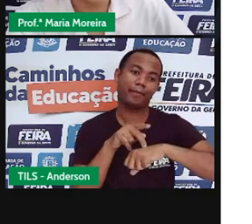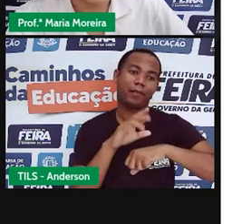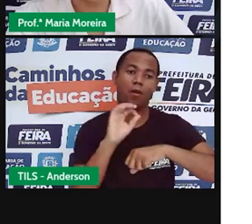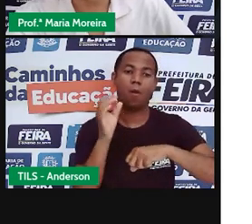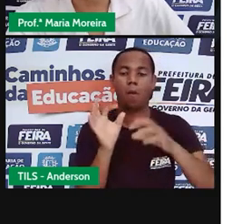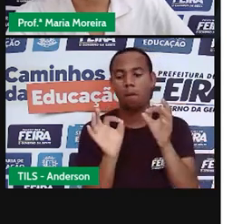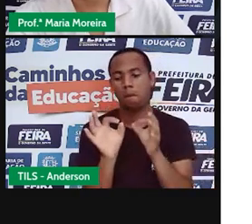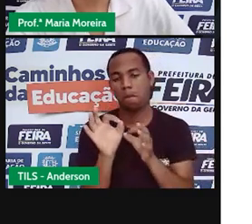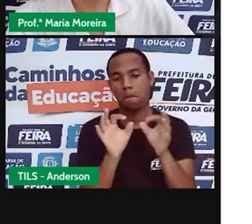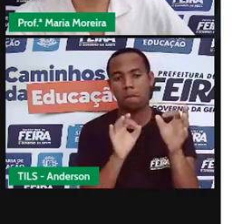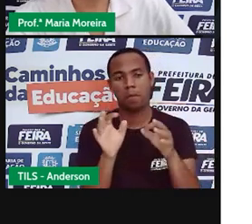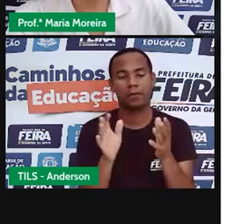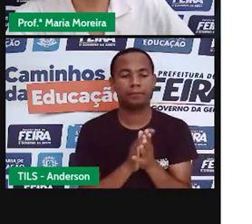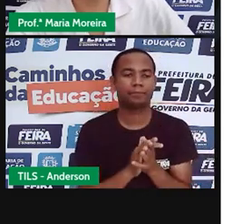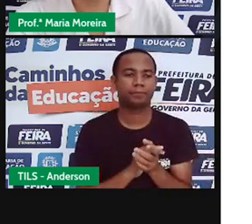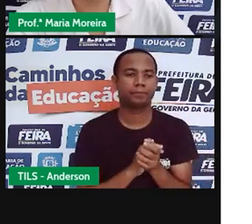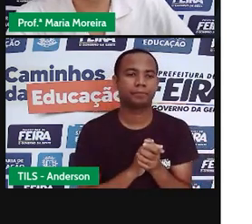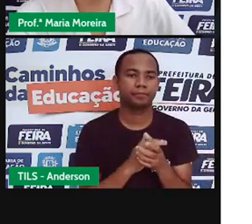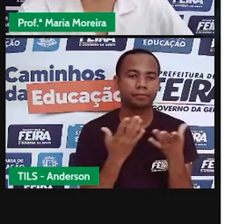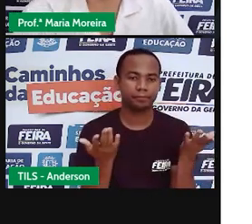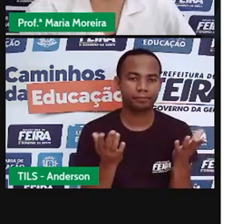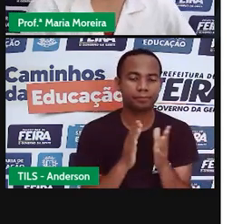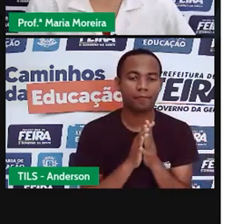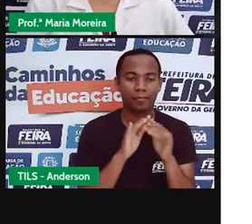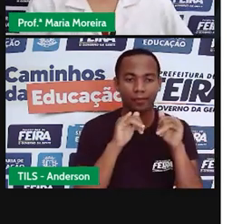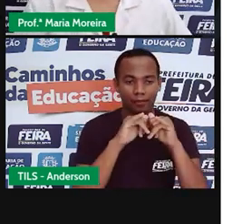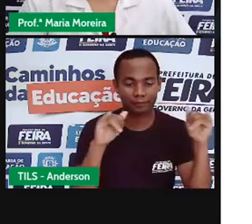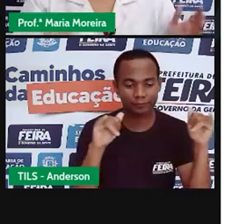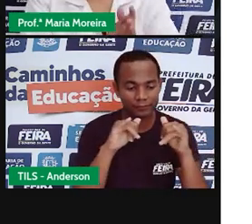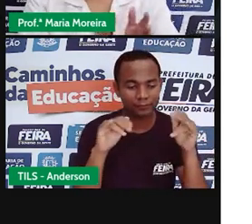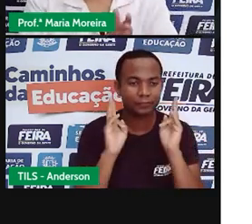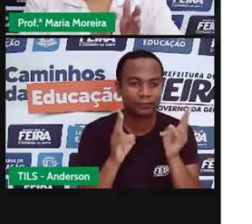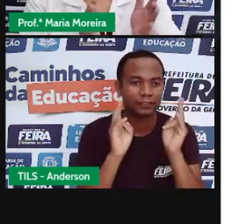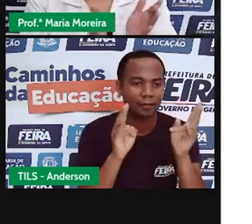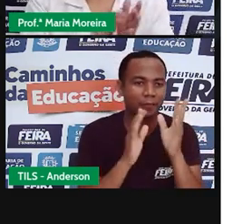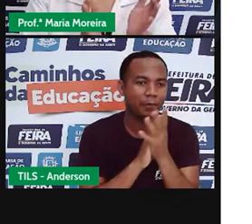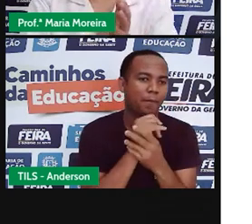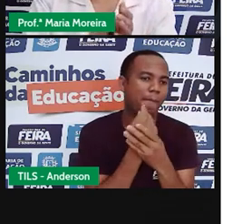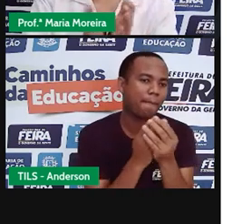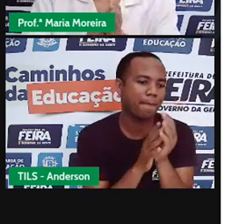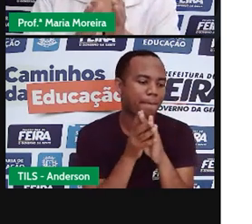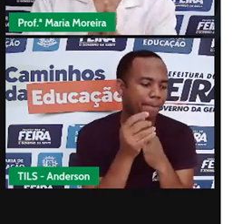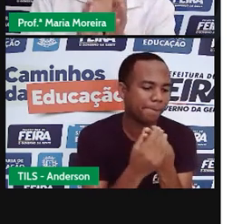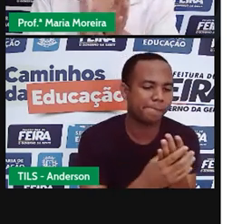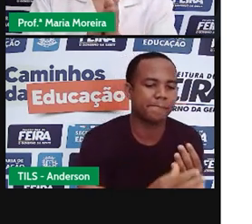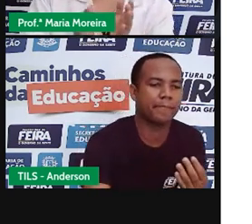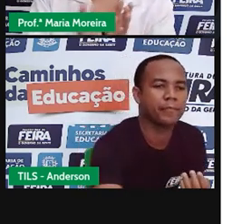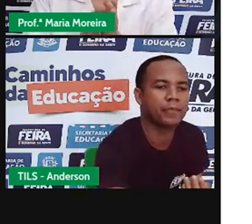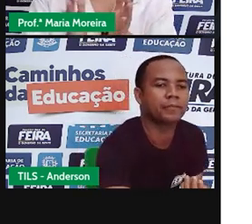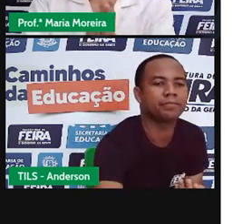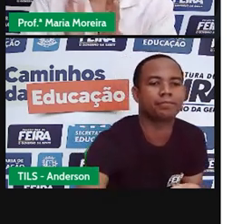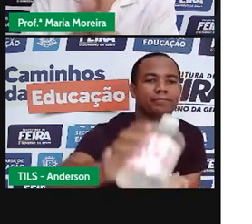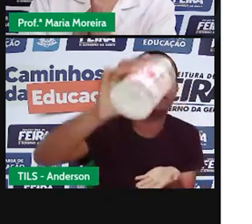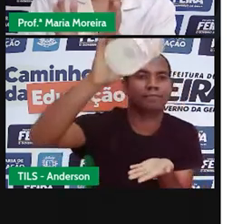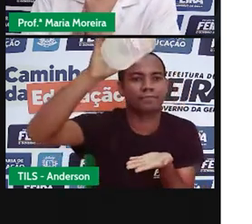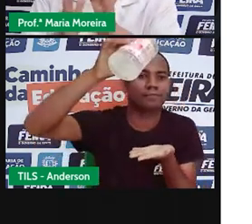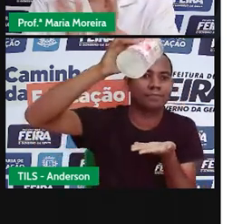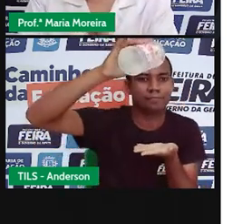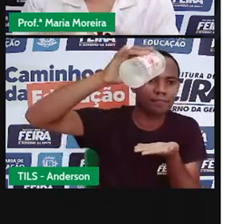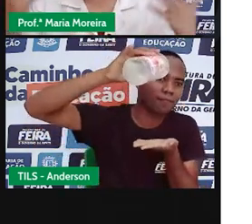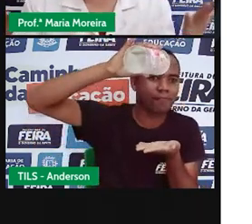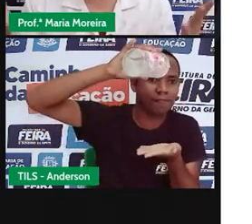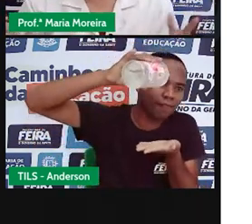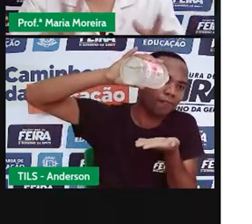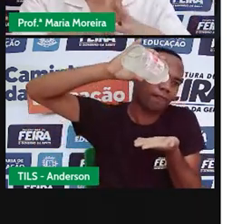coisas, tá? Bom, nosso recadinho é o quê? Lava uma mão, lava outra, lava